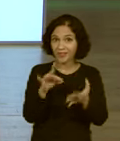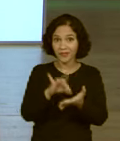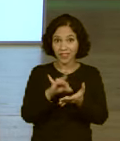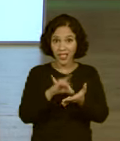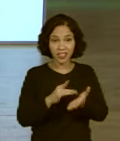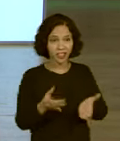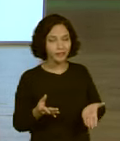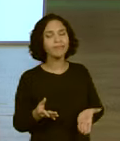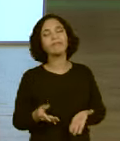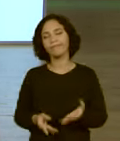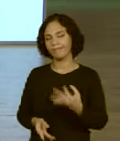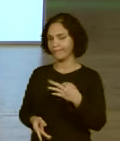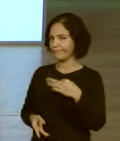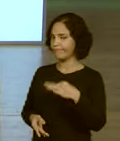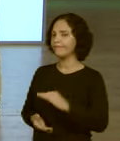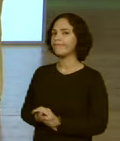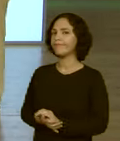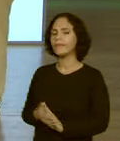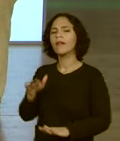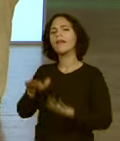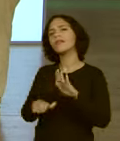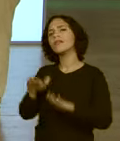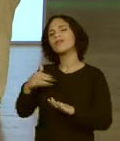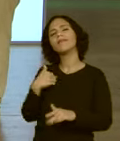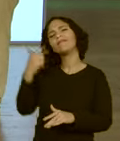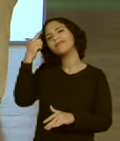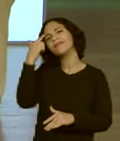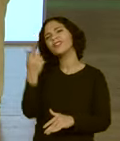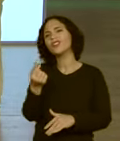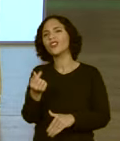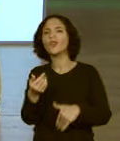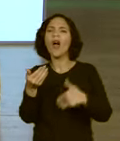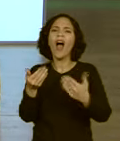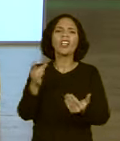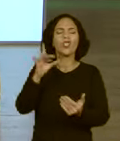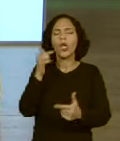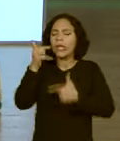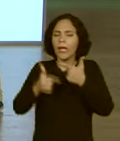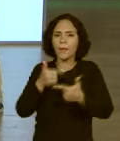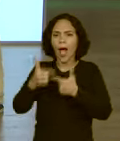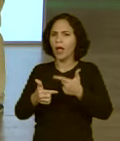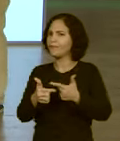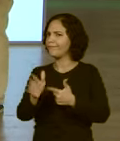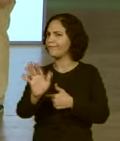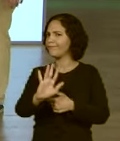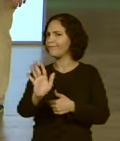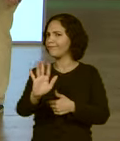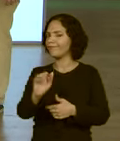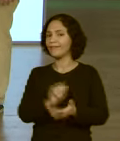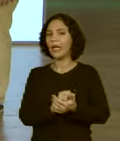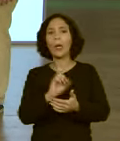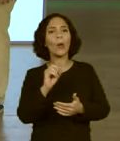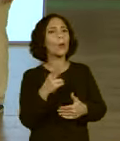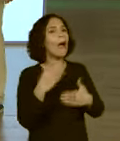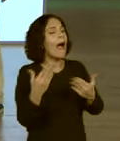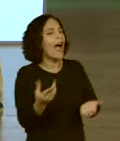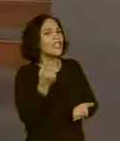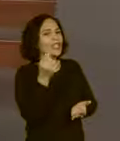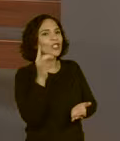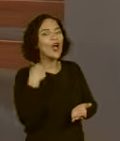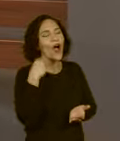verdade, professor? Exatamente. Às vezes a gente tem uma visão de que o dinheiro... Não, o dinheiro a gente só usa para trabalhar. Não. Ou só usa para